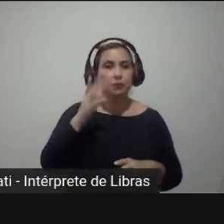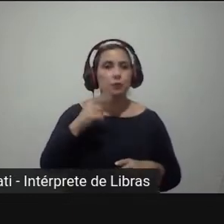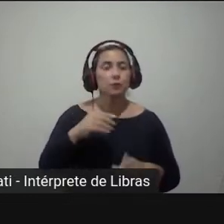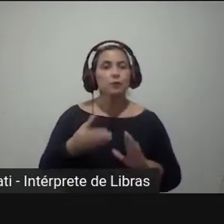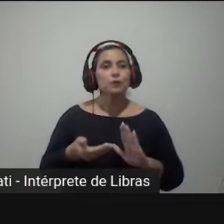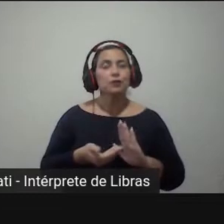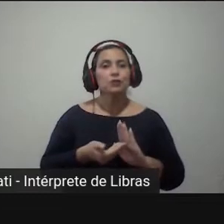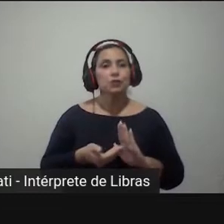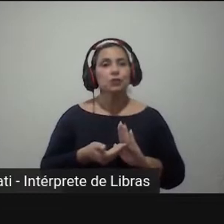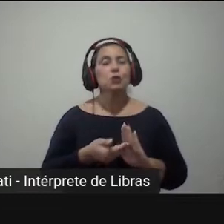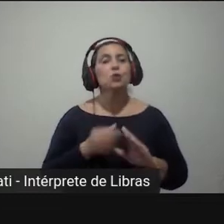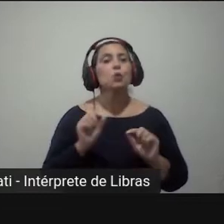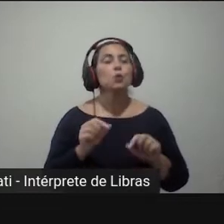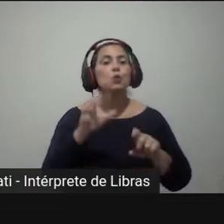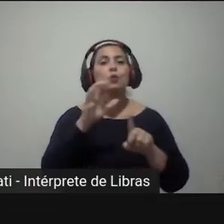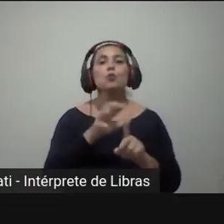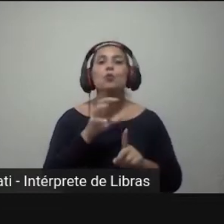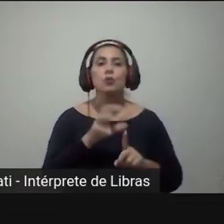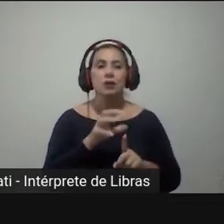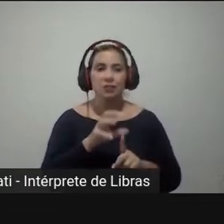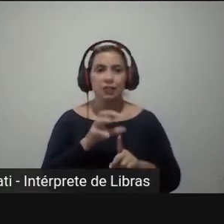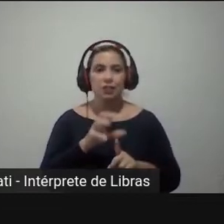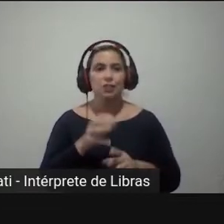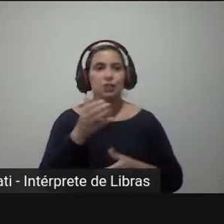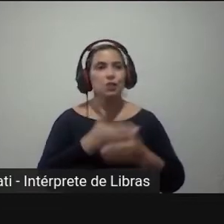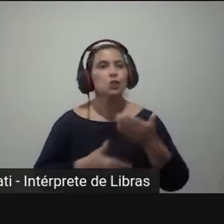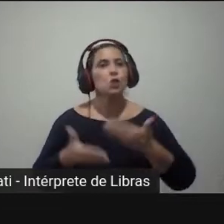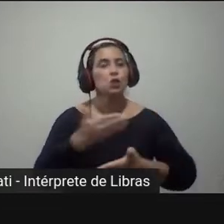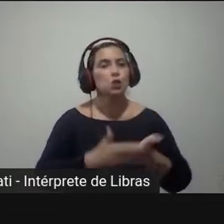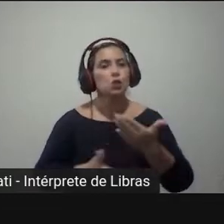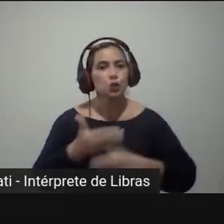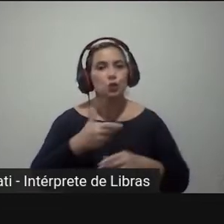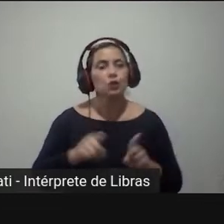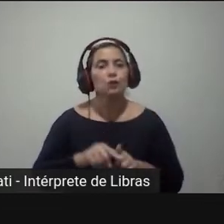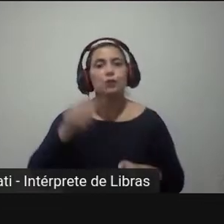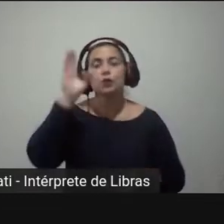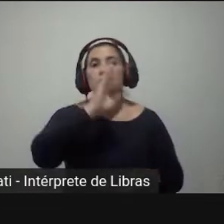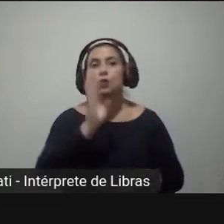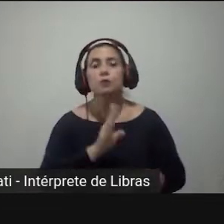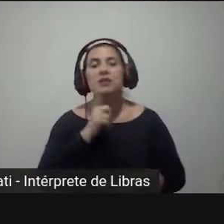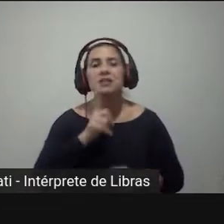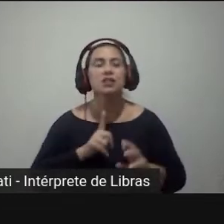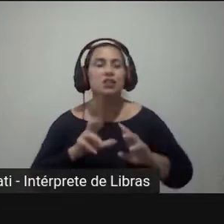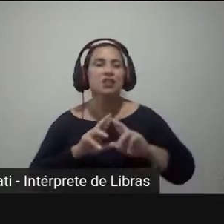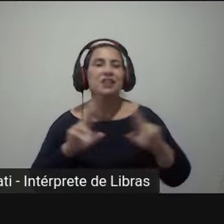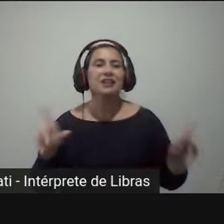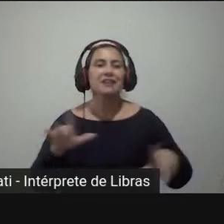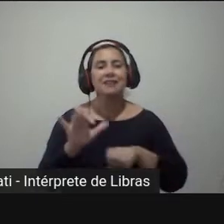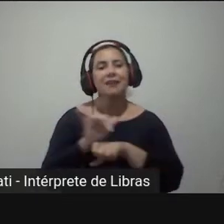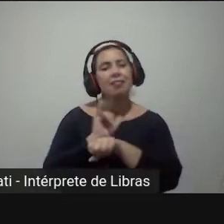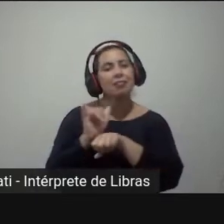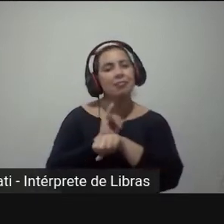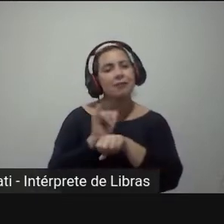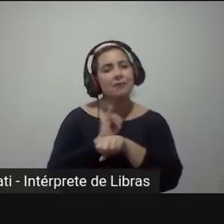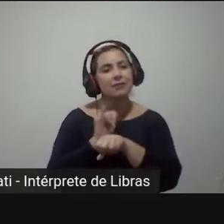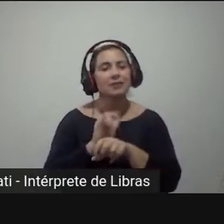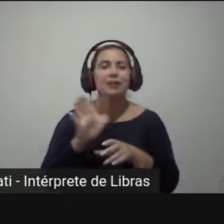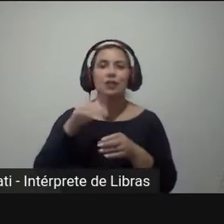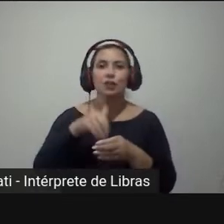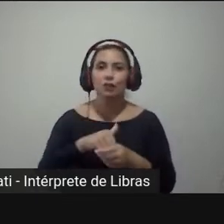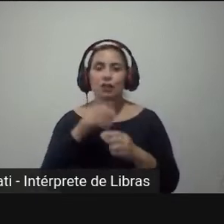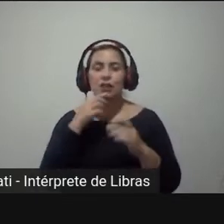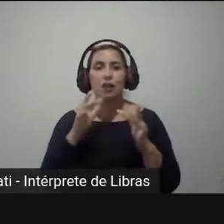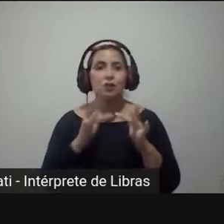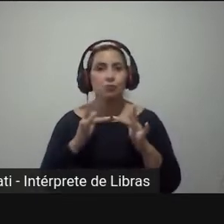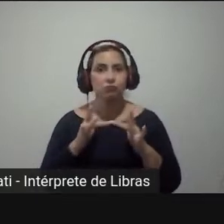influência desse efeito coateio na Organização Federativa Brasileira, considerando as diferentes estratégias eleitorais e a conexão eleitoral